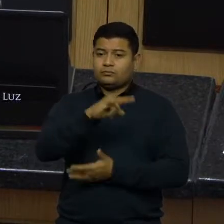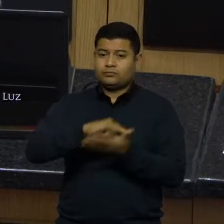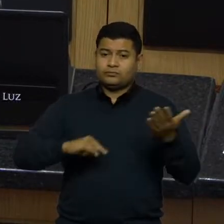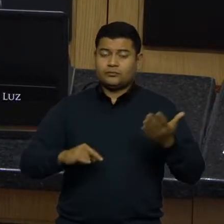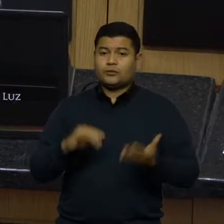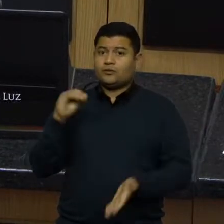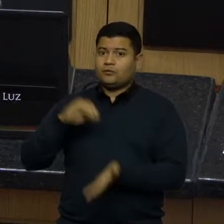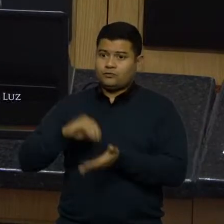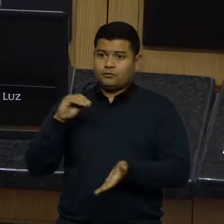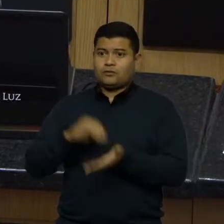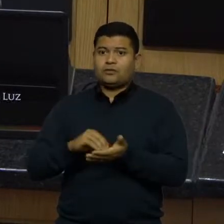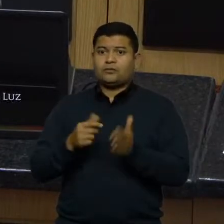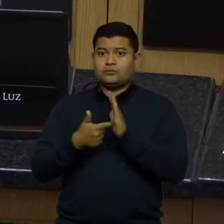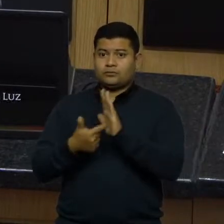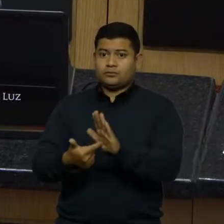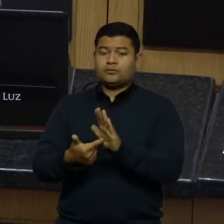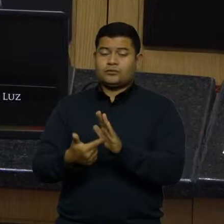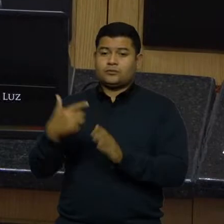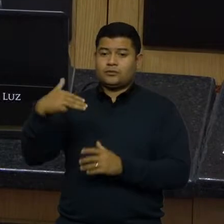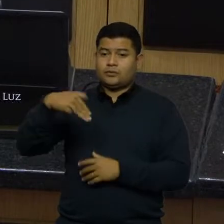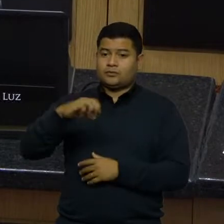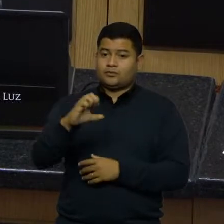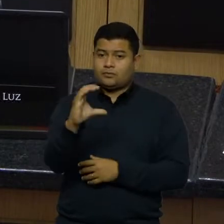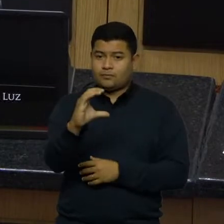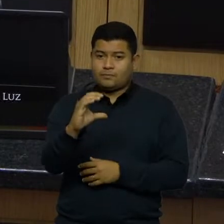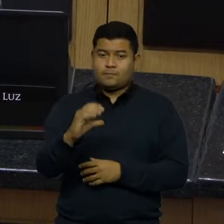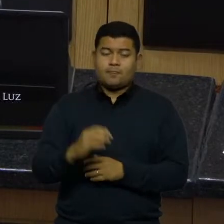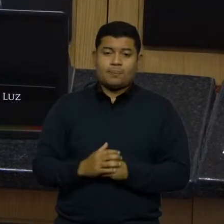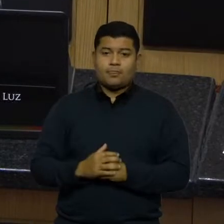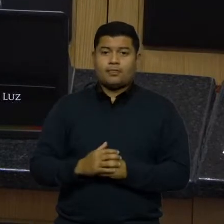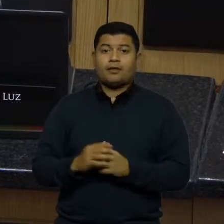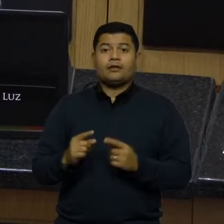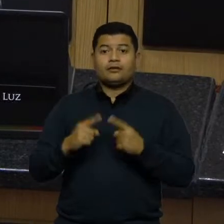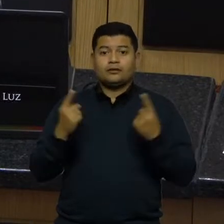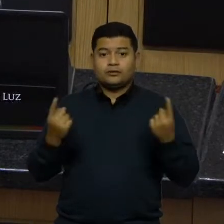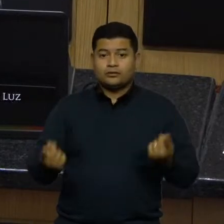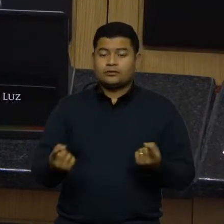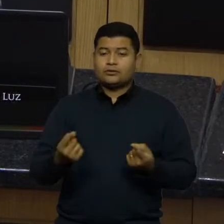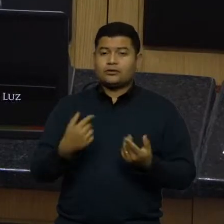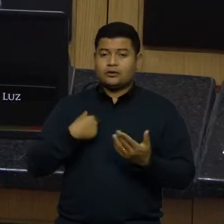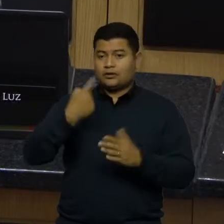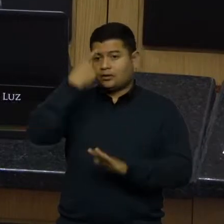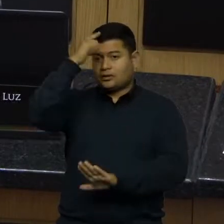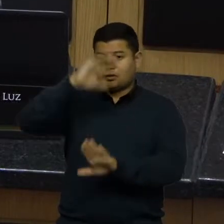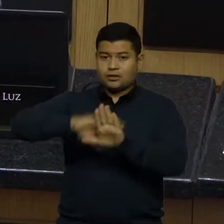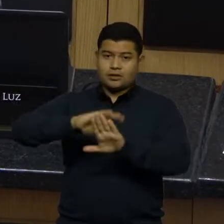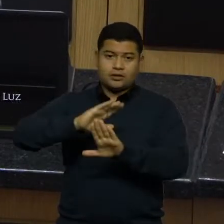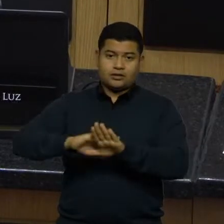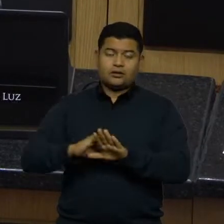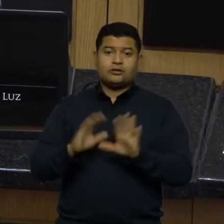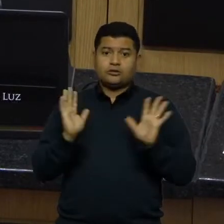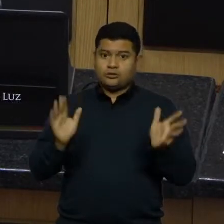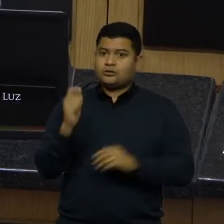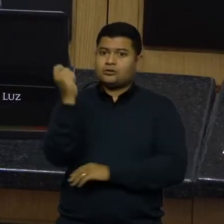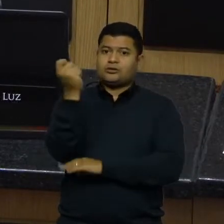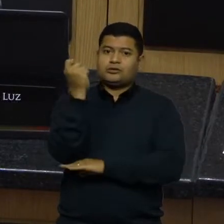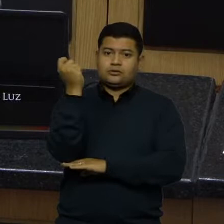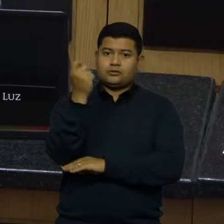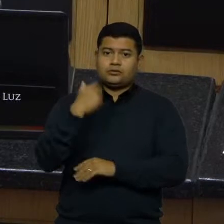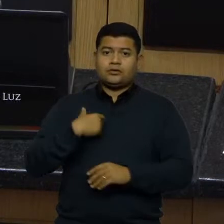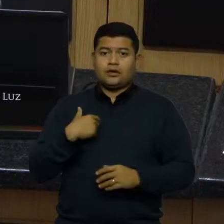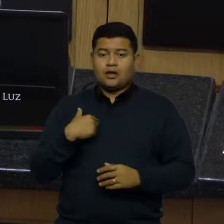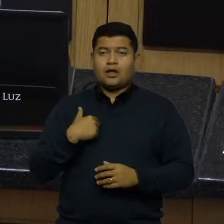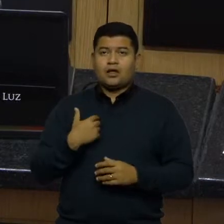apresentados da forma esperada pelo MEC. Então, além da questão ideológica, o que já é muito grave, eu, quando